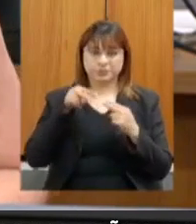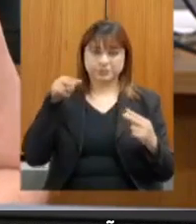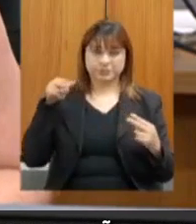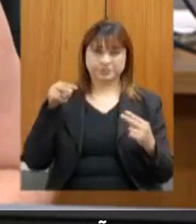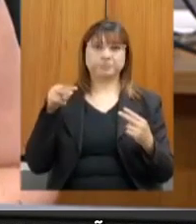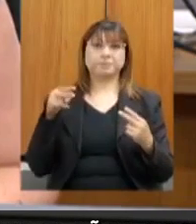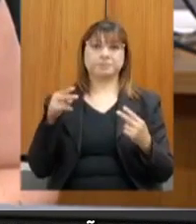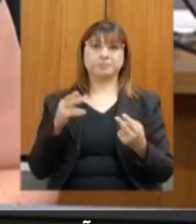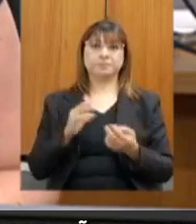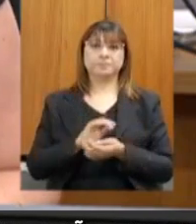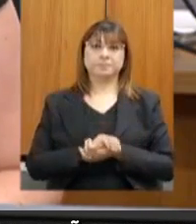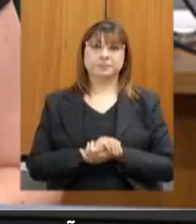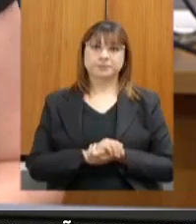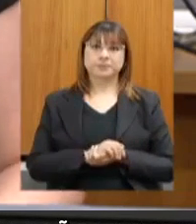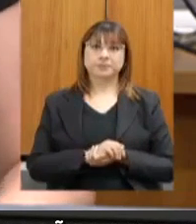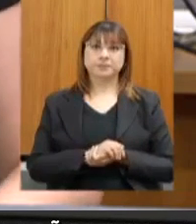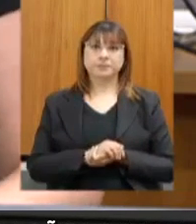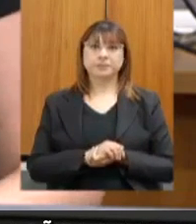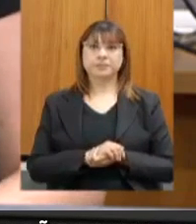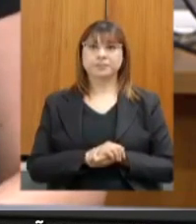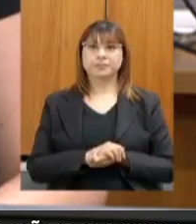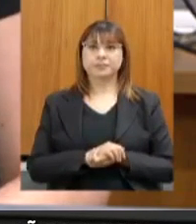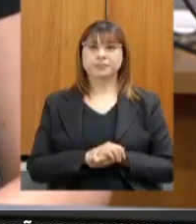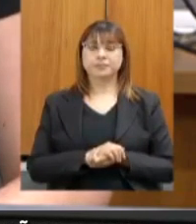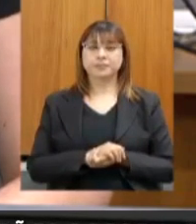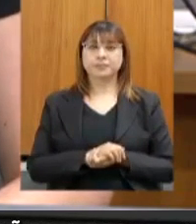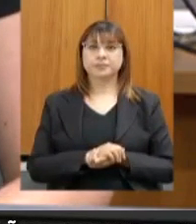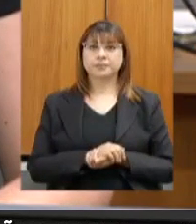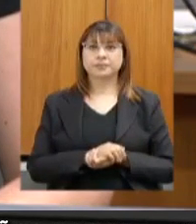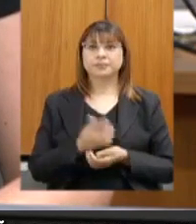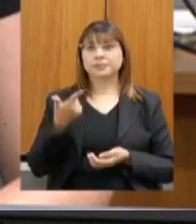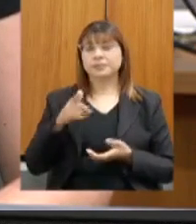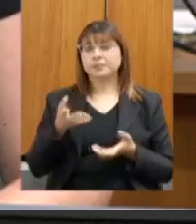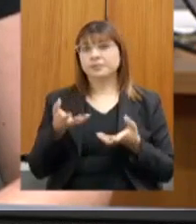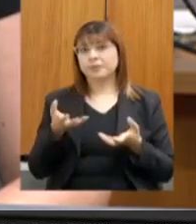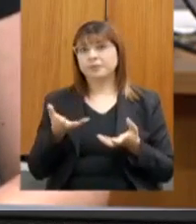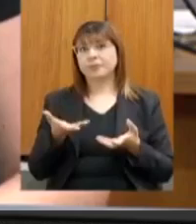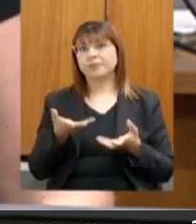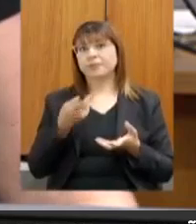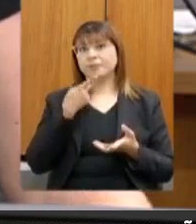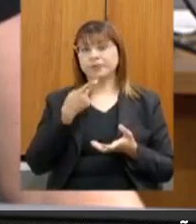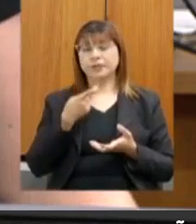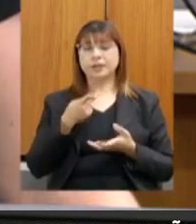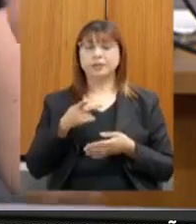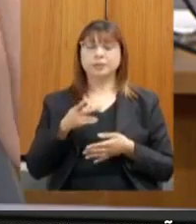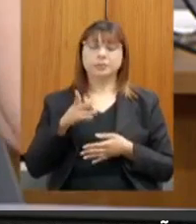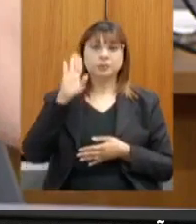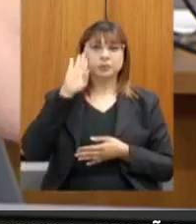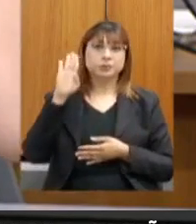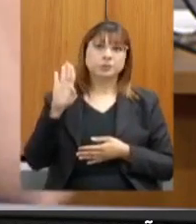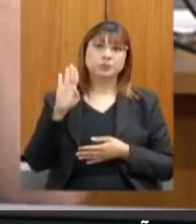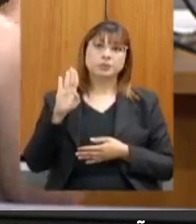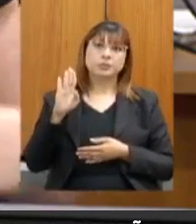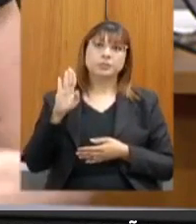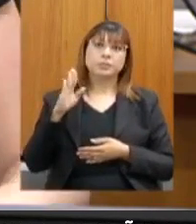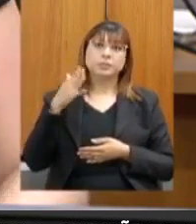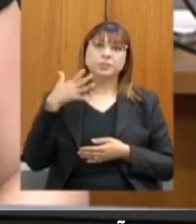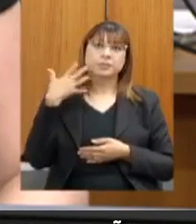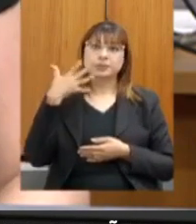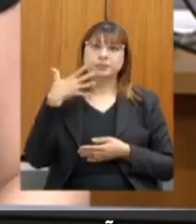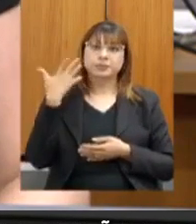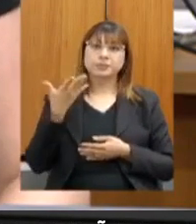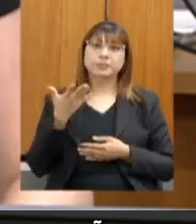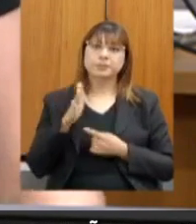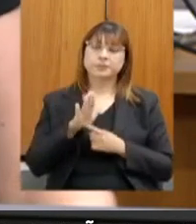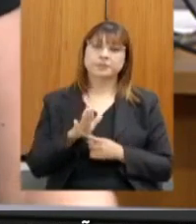remota hoje. Eu queria, mais uma vez, trazer alguns destaques da apresentação que foi realizada